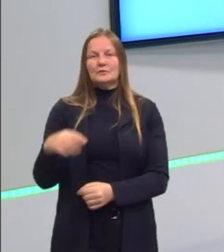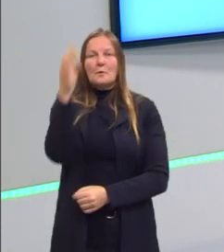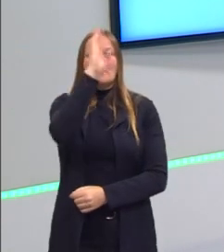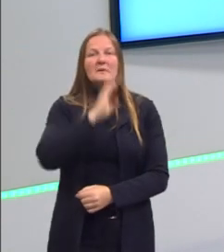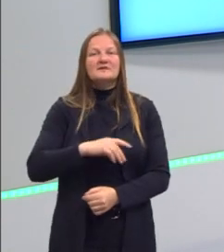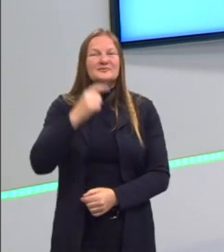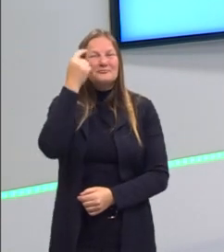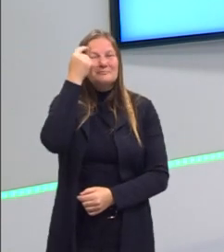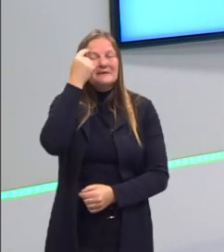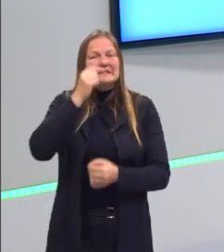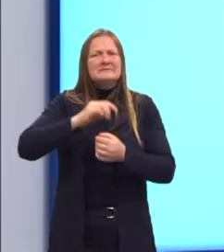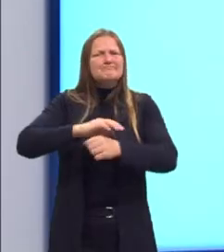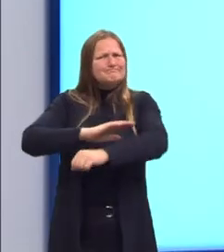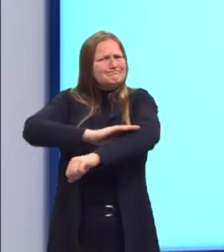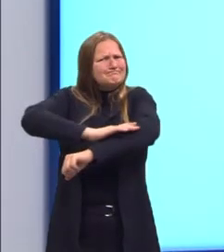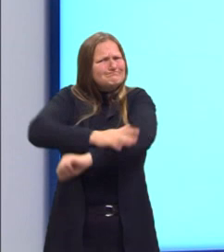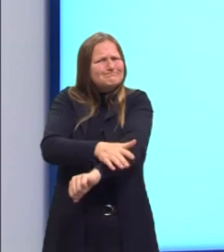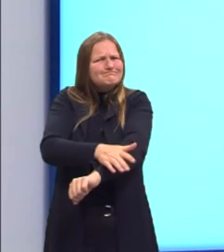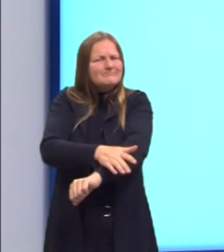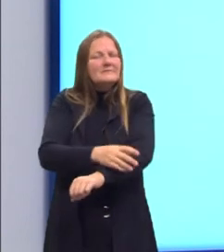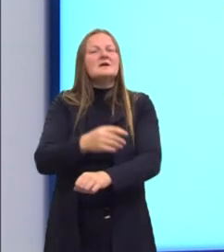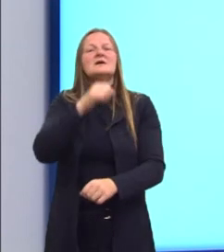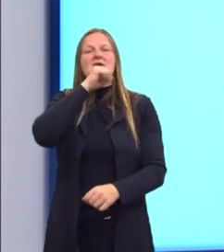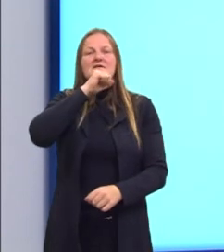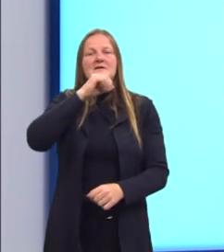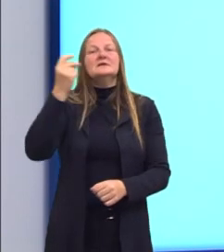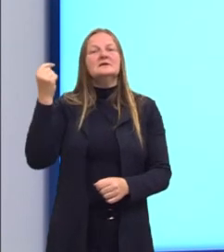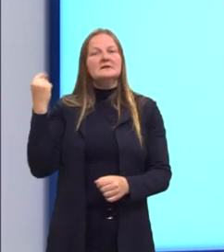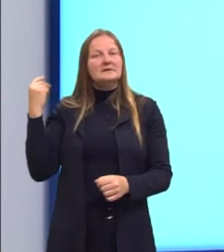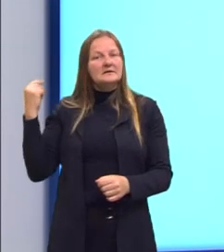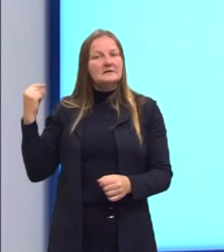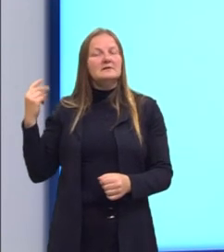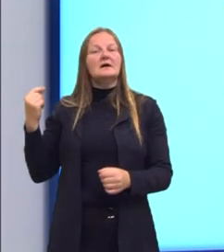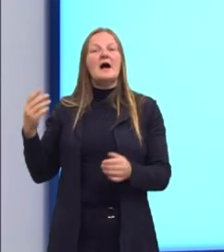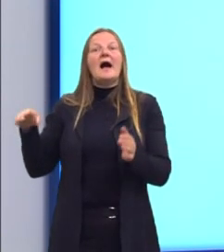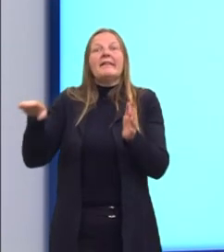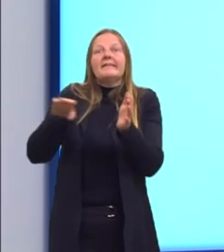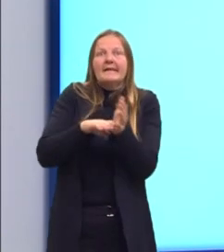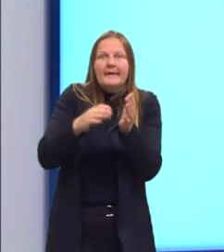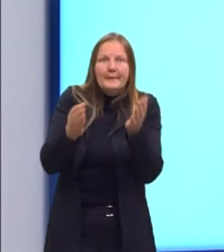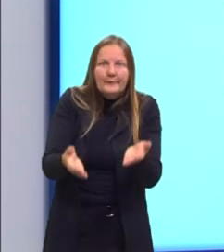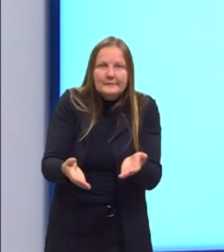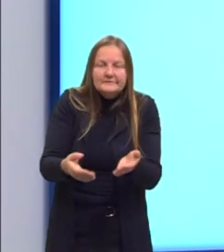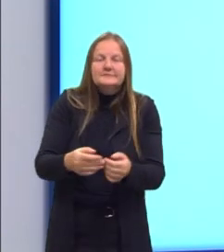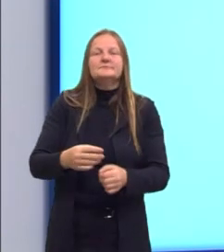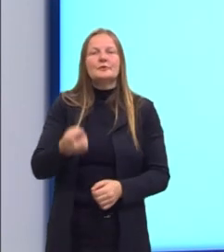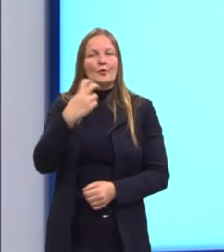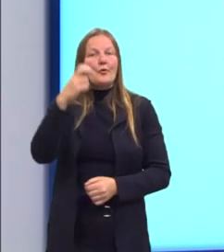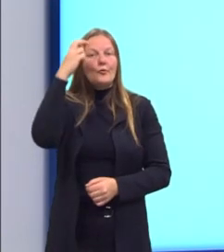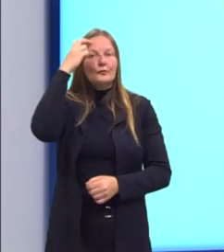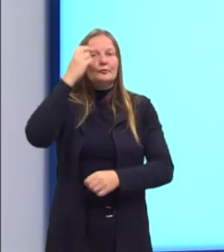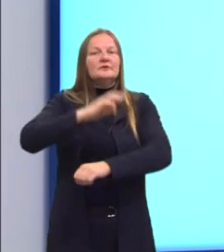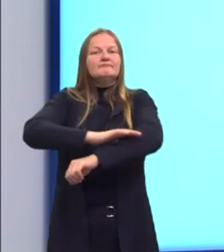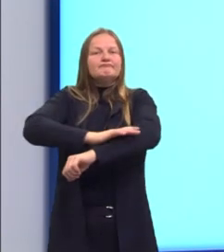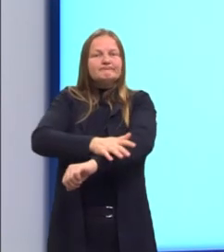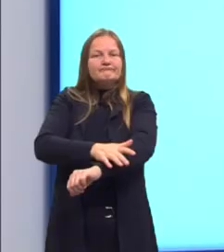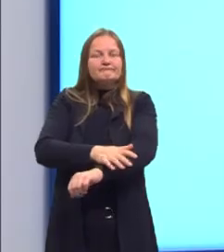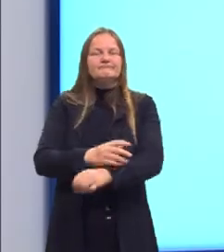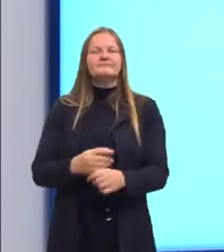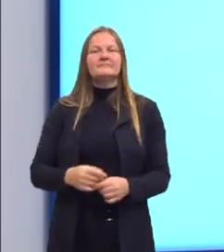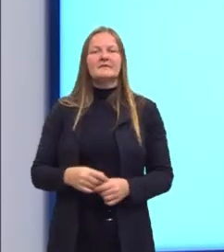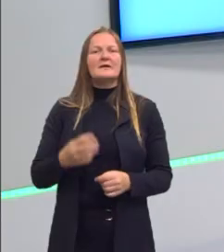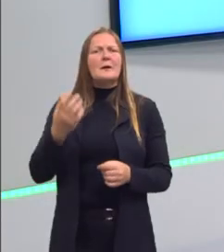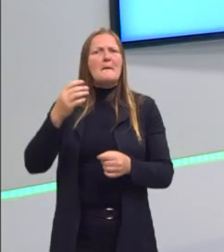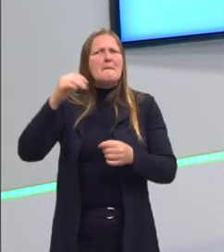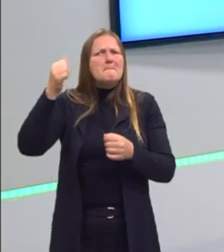mentalidade muito racista na época. E a gente sabe que, ainda hoje, gente tem uma cultura, uma mentalidade muito racista. Na época,